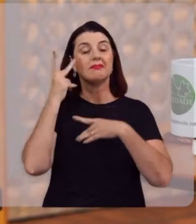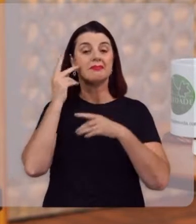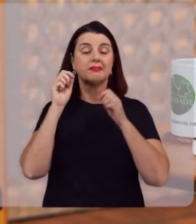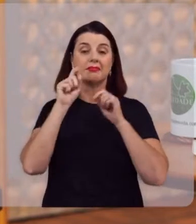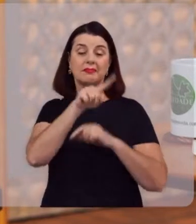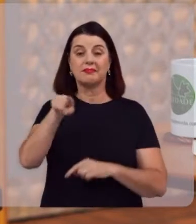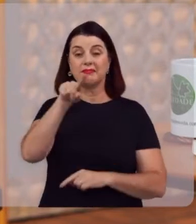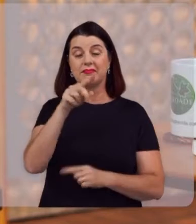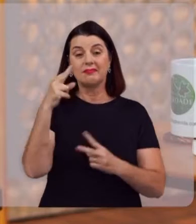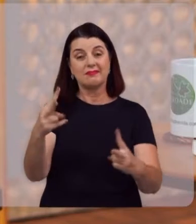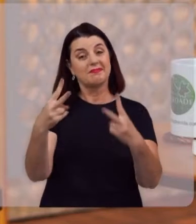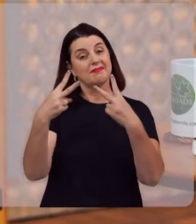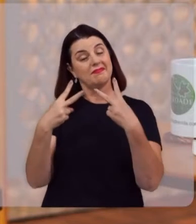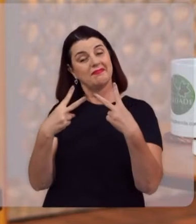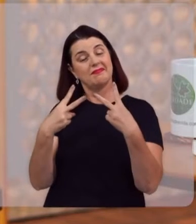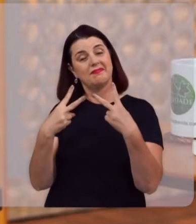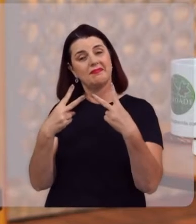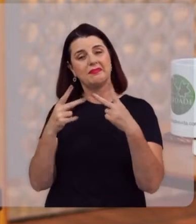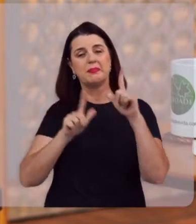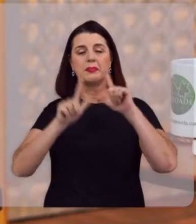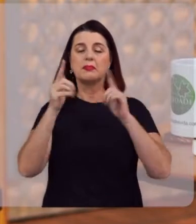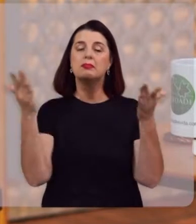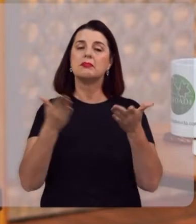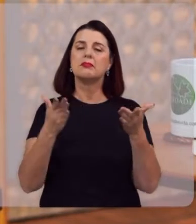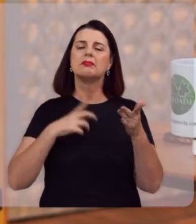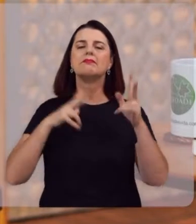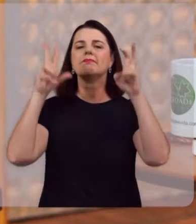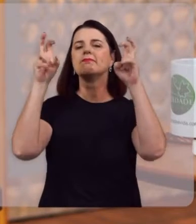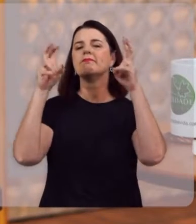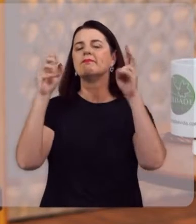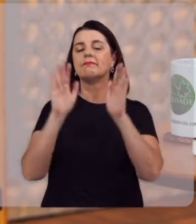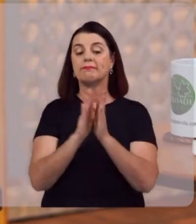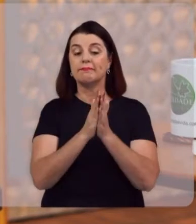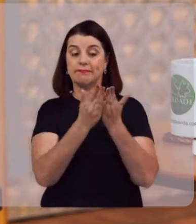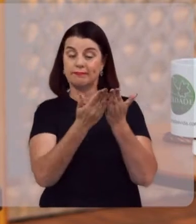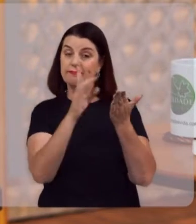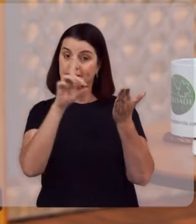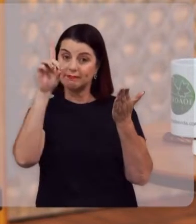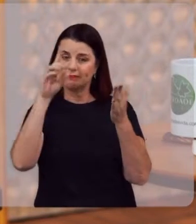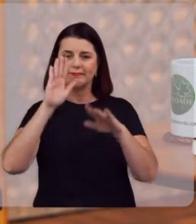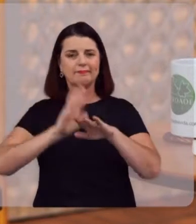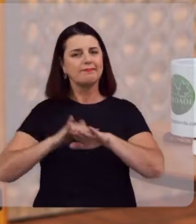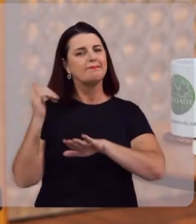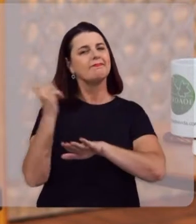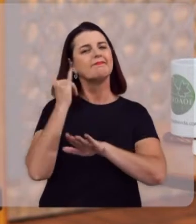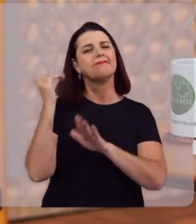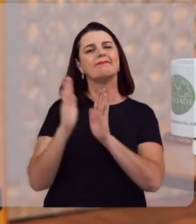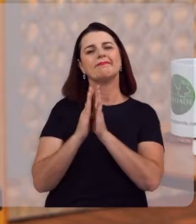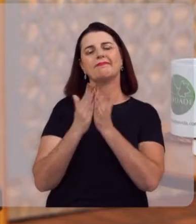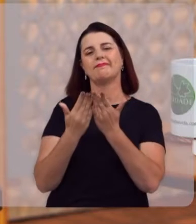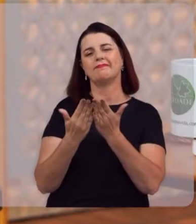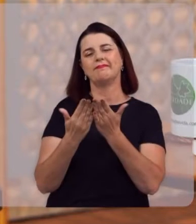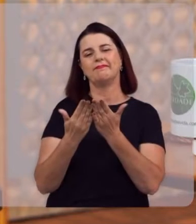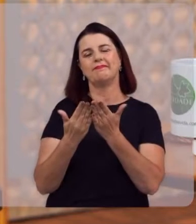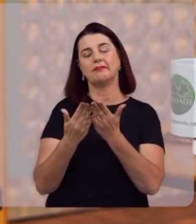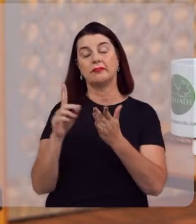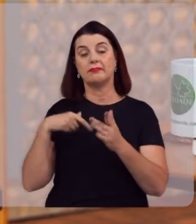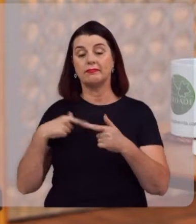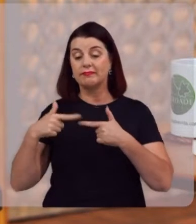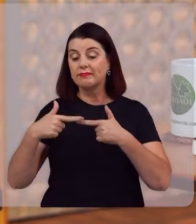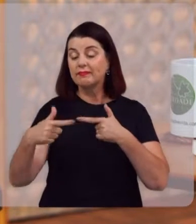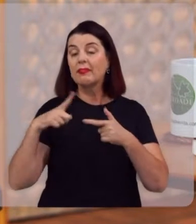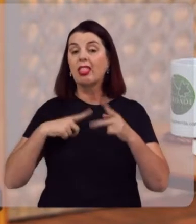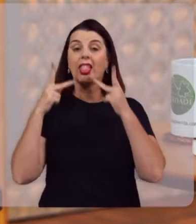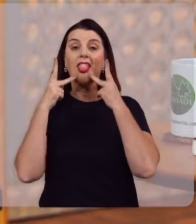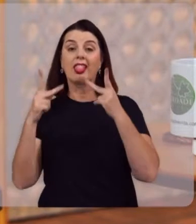você que tem nos acompanhado. O programa de hoje tem como tema a Bíblia, o livro dos livros. Daqui a pouco nós teremos